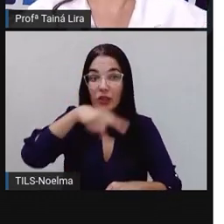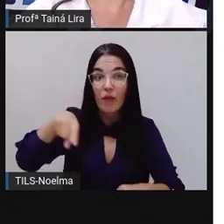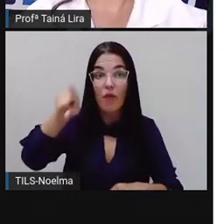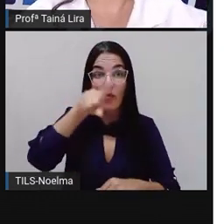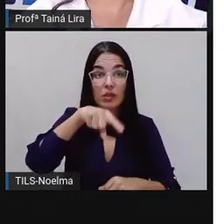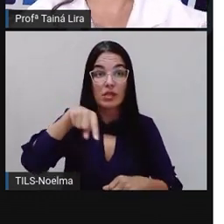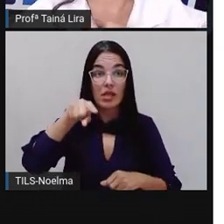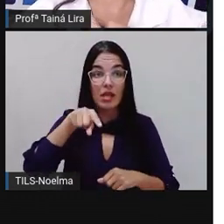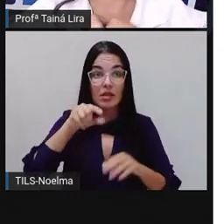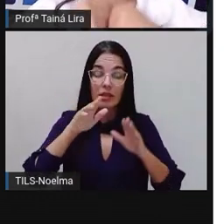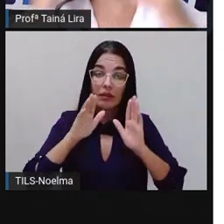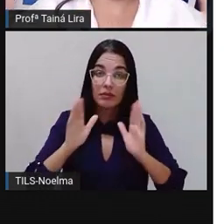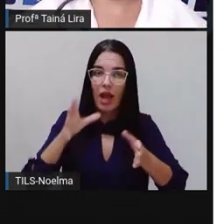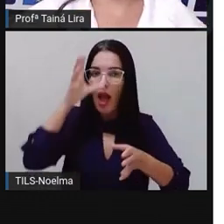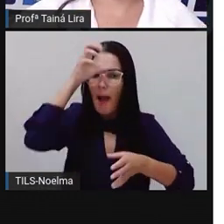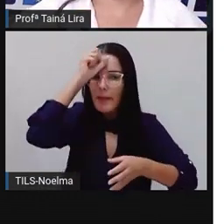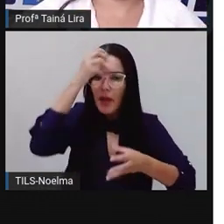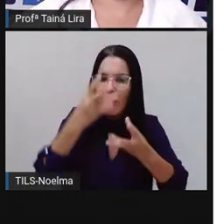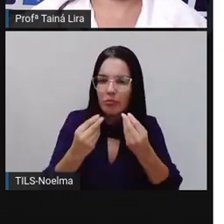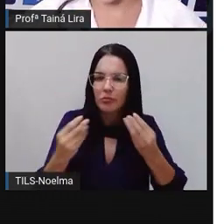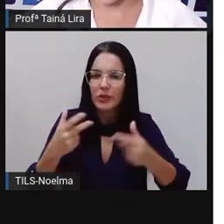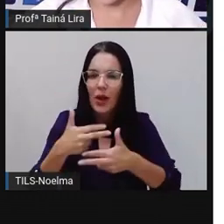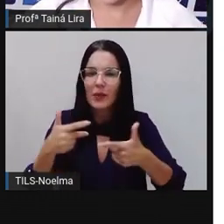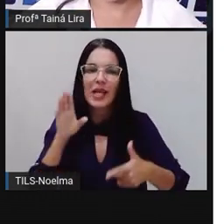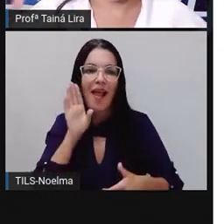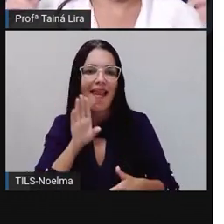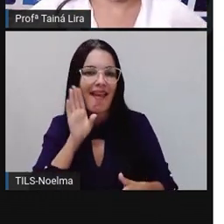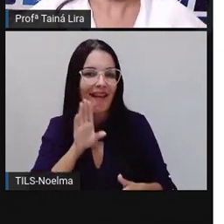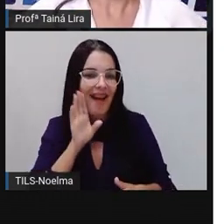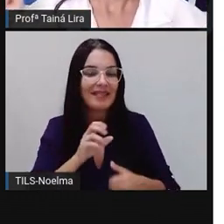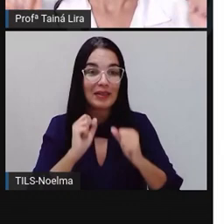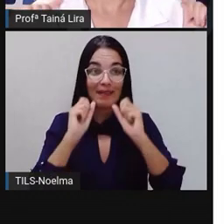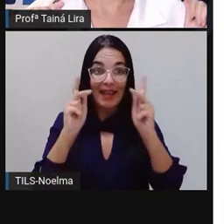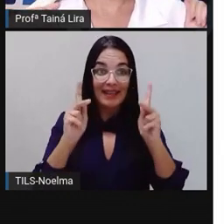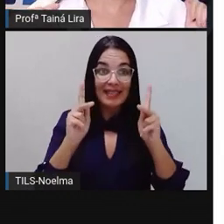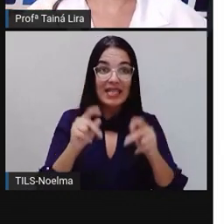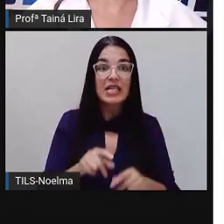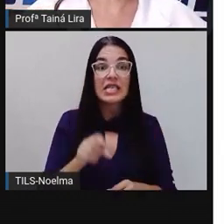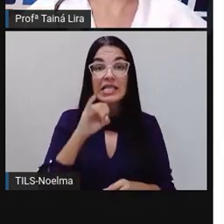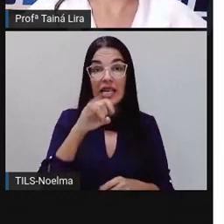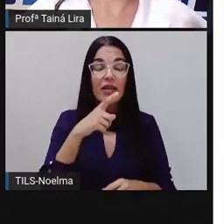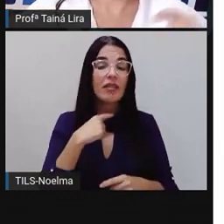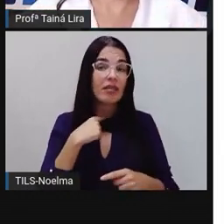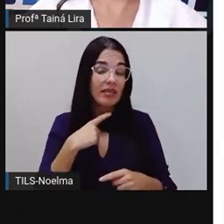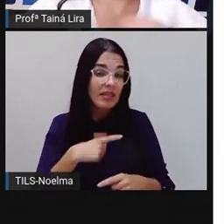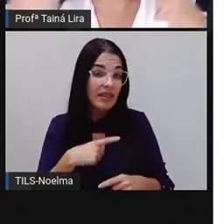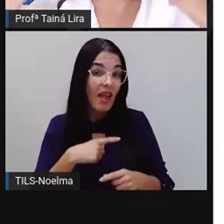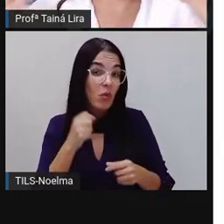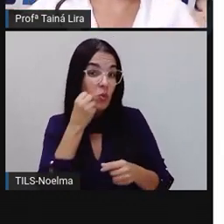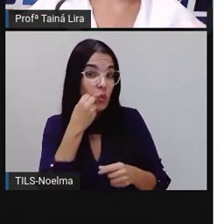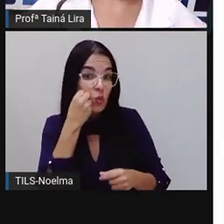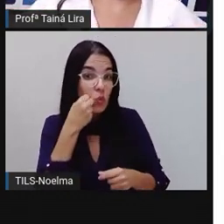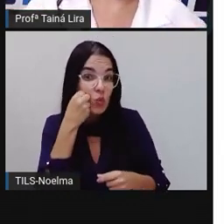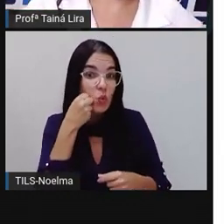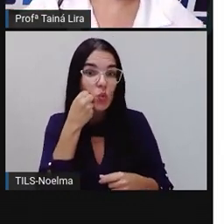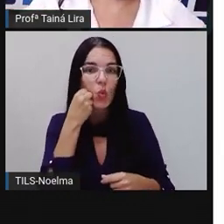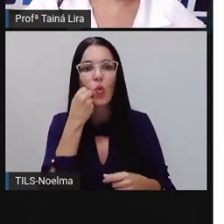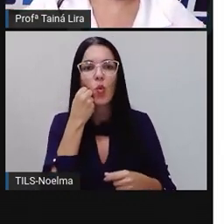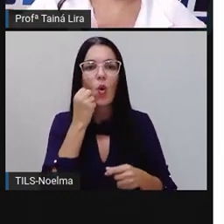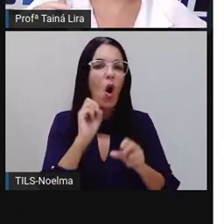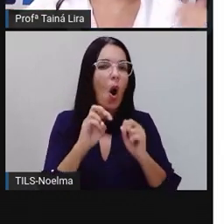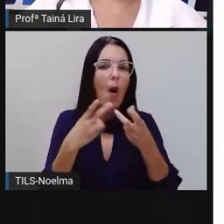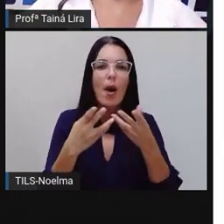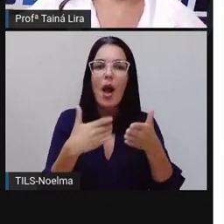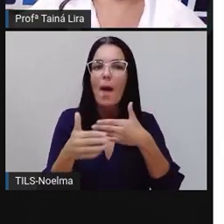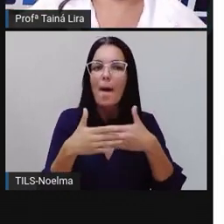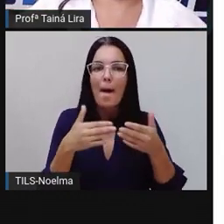onde vocês tenham aprendido várias coisas legais, tá bom? Se vocês fizerem aí, ou aquele suco